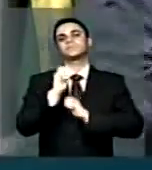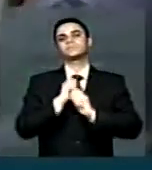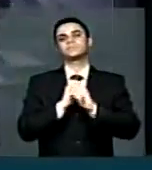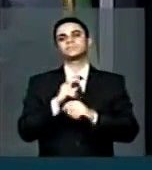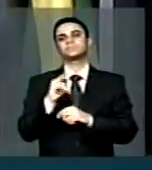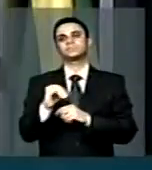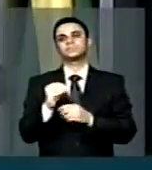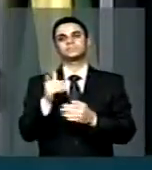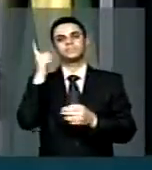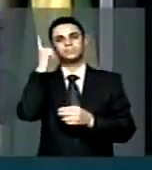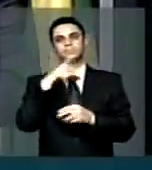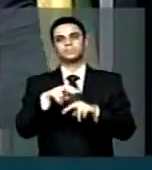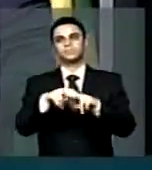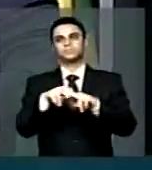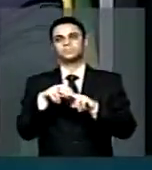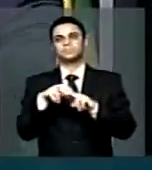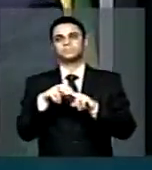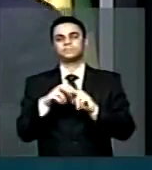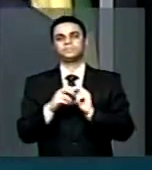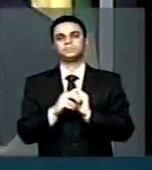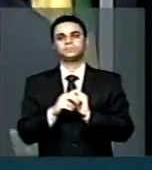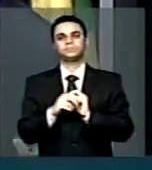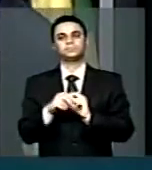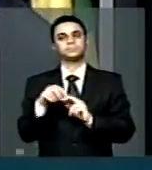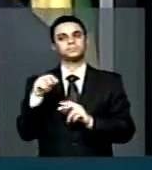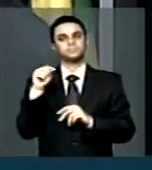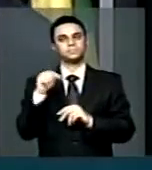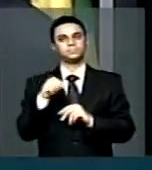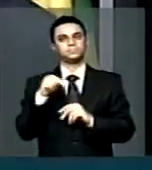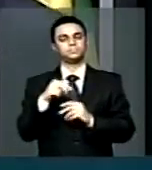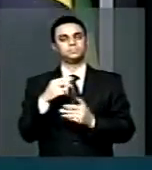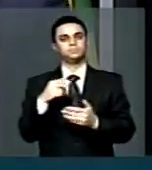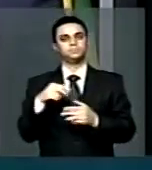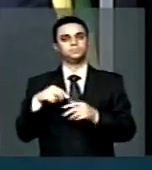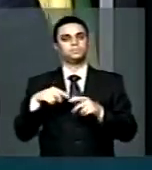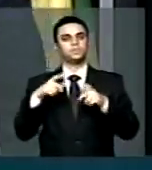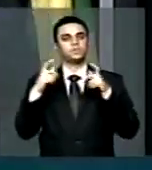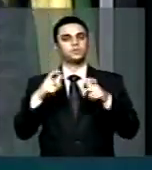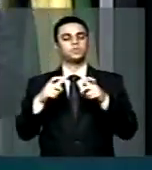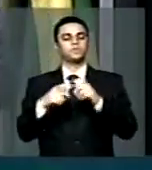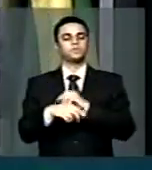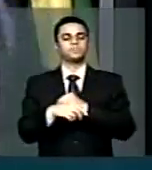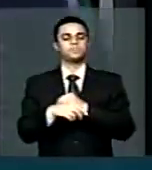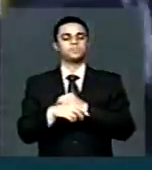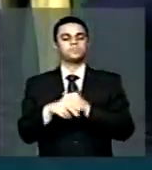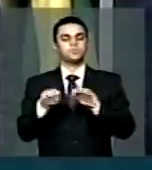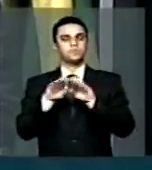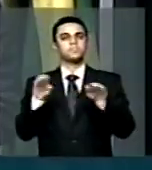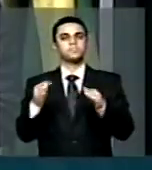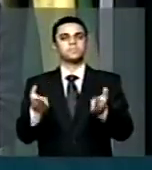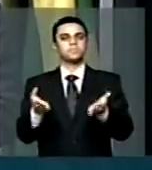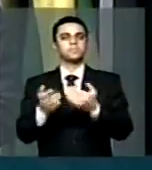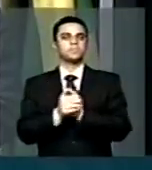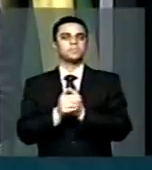Ele vai entrar lá, aqui, no tapetão, na mesa.